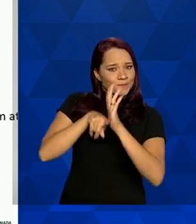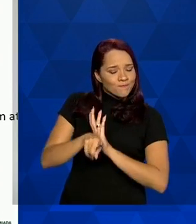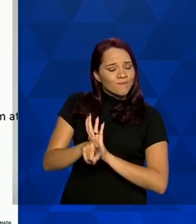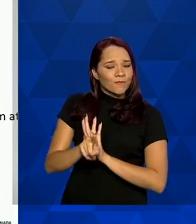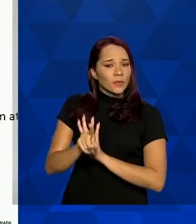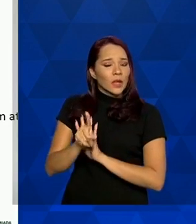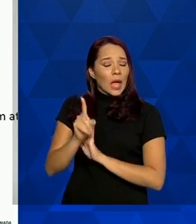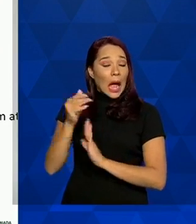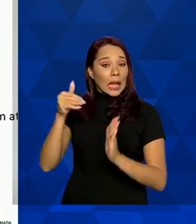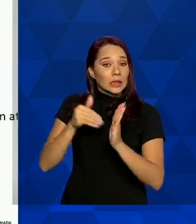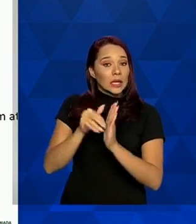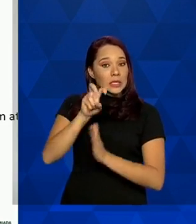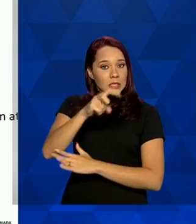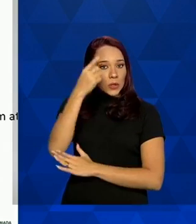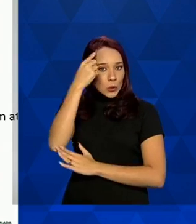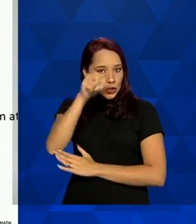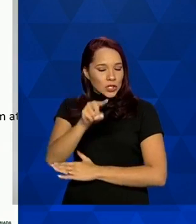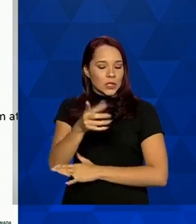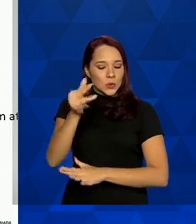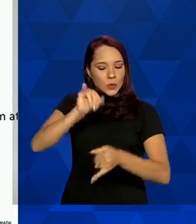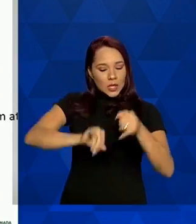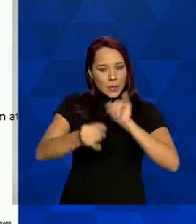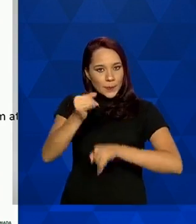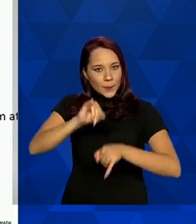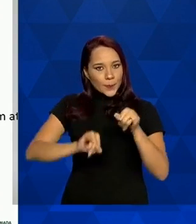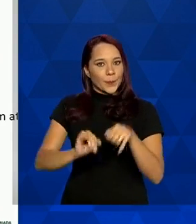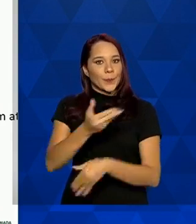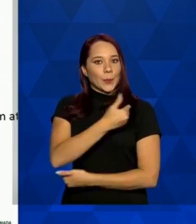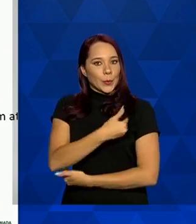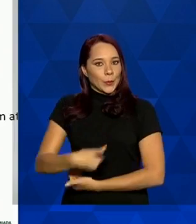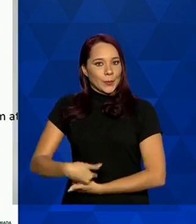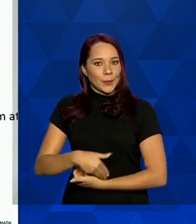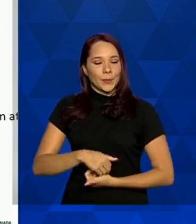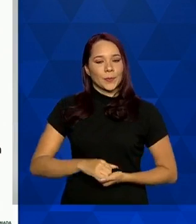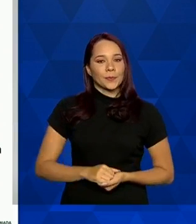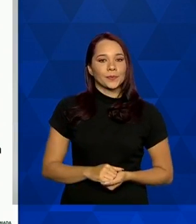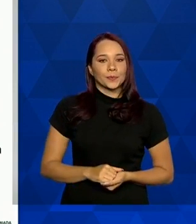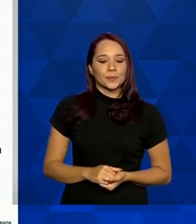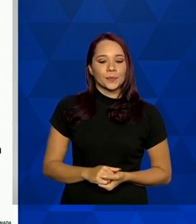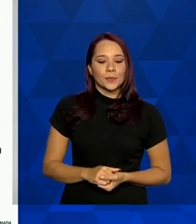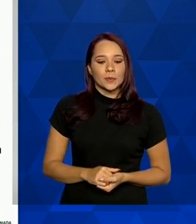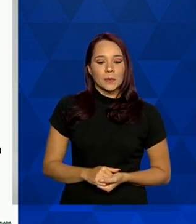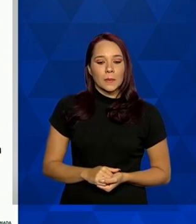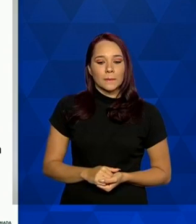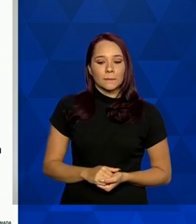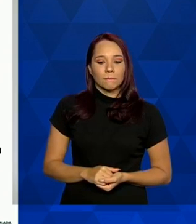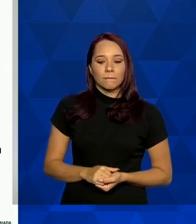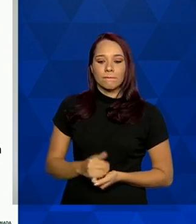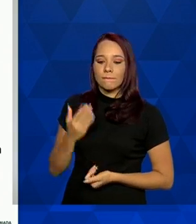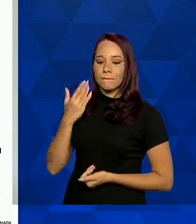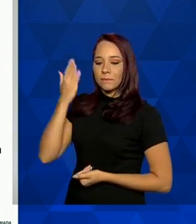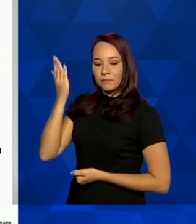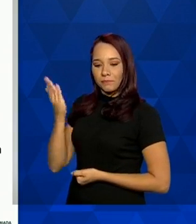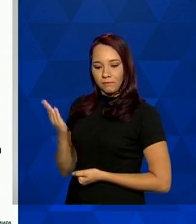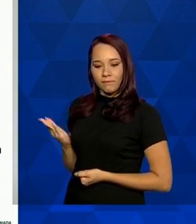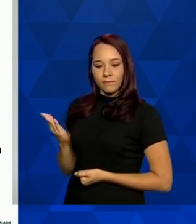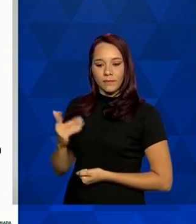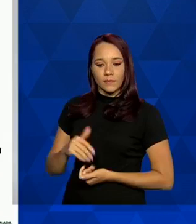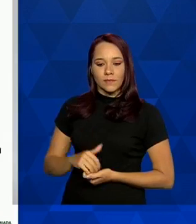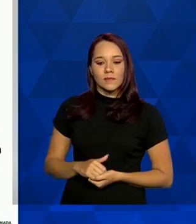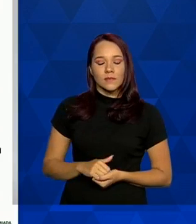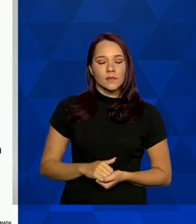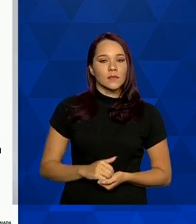5 dias nesses laboratórios públicos pode passar e essa é uma